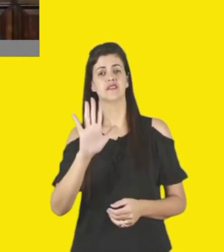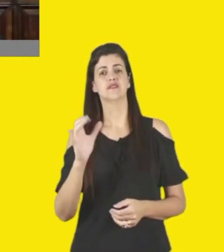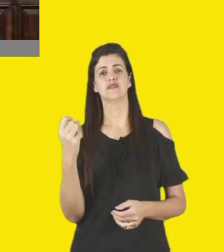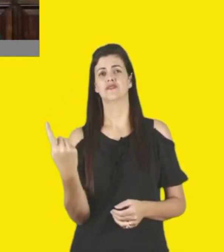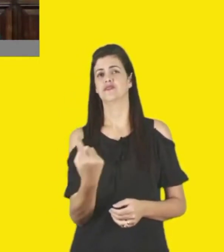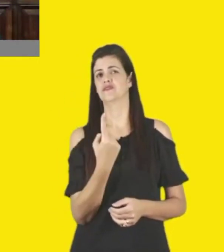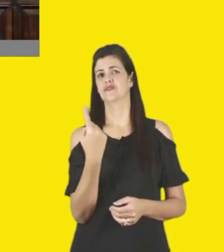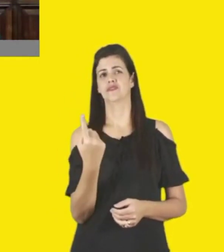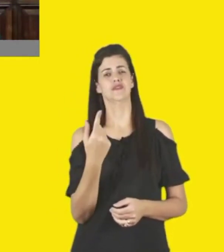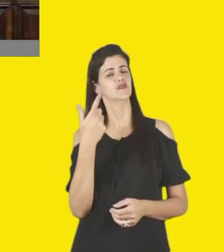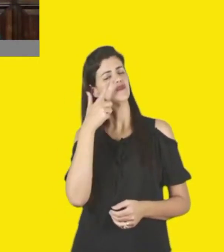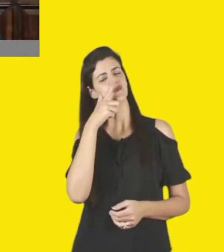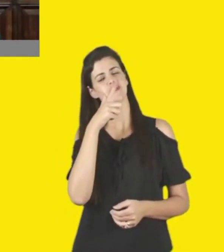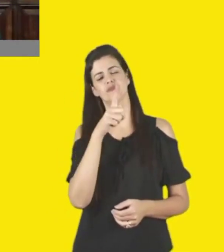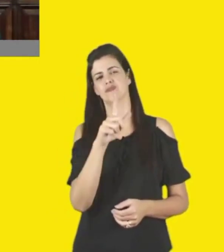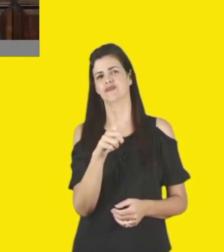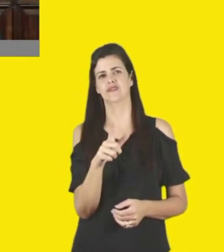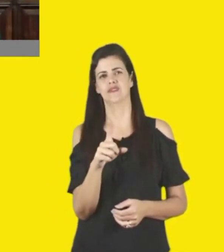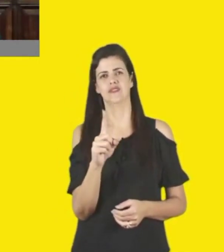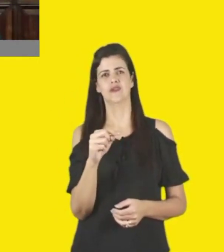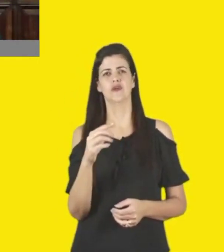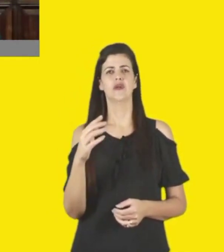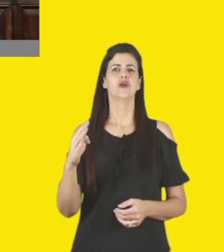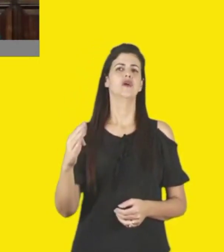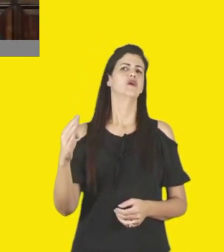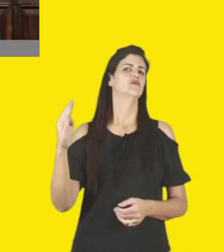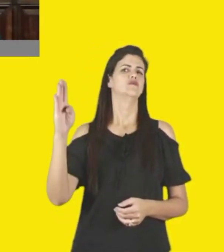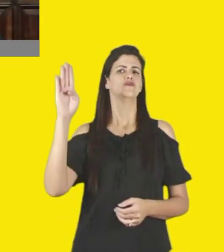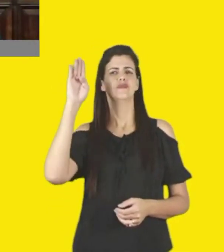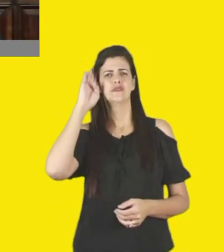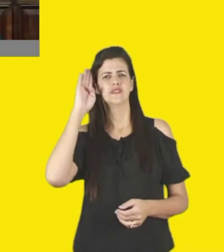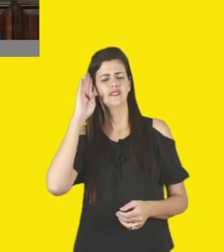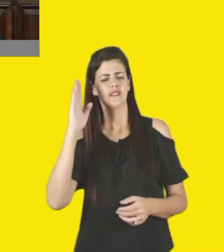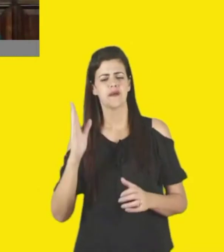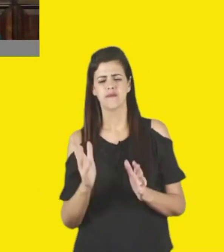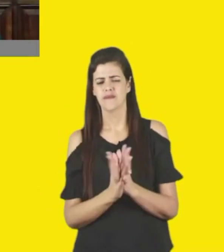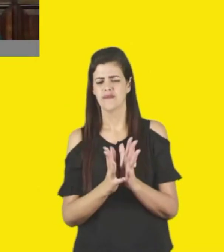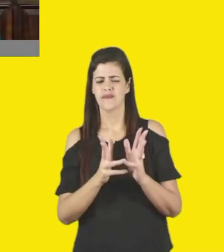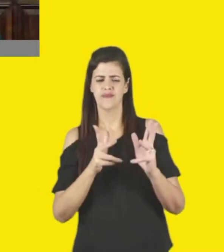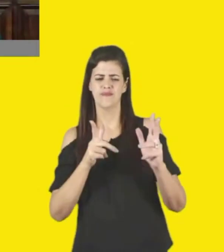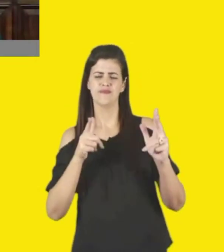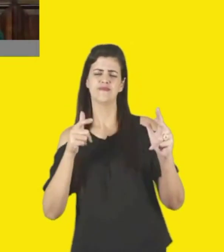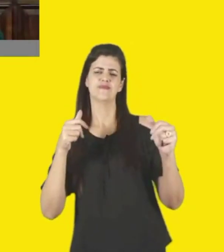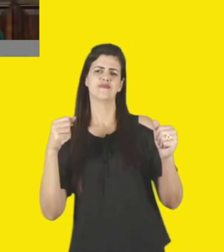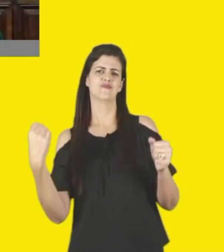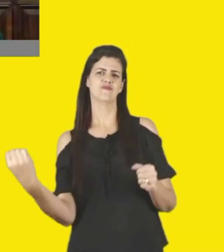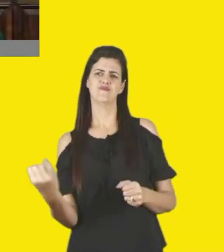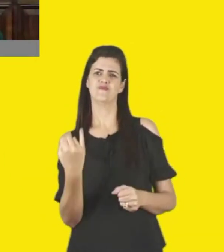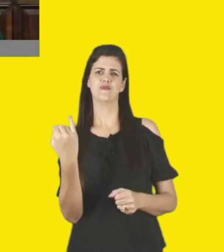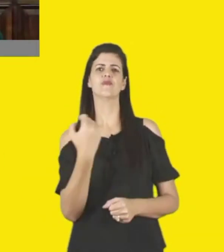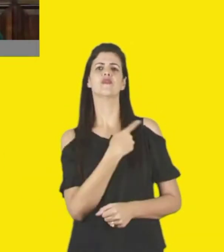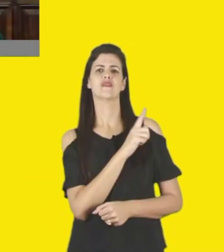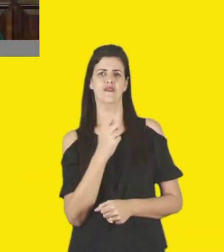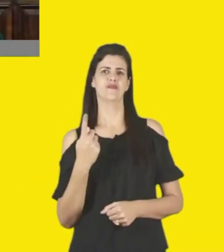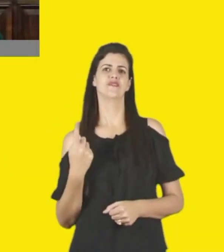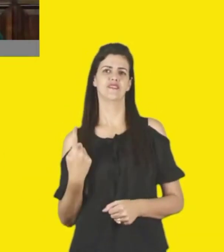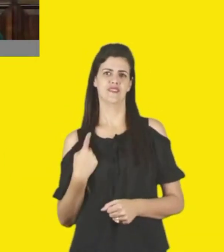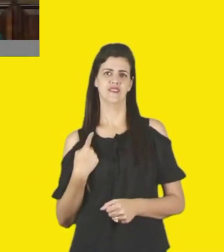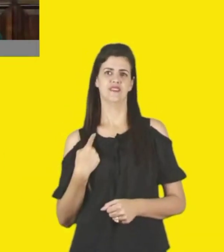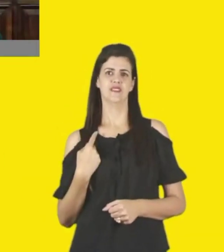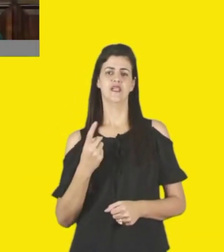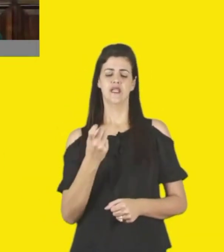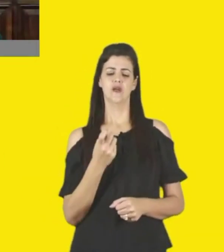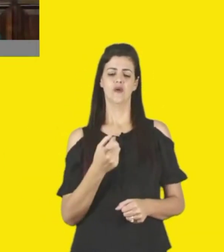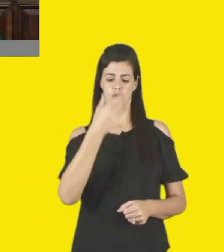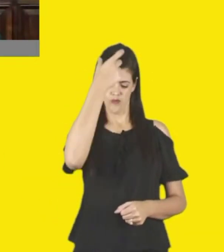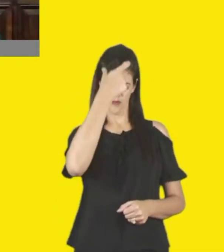é uma ação extremamente importante para nós. Eu, inclusive, acho que em nome de todos os secretários municipais,